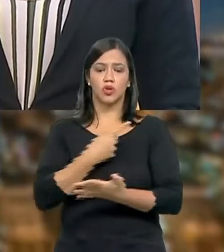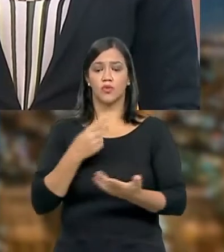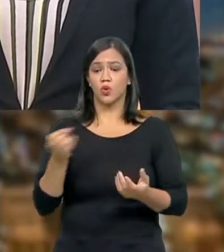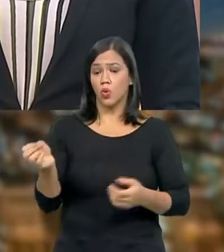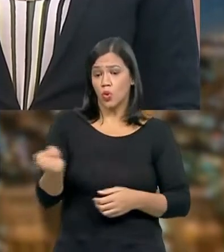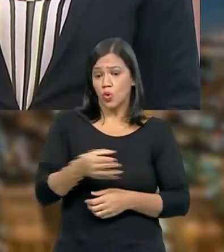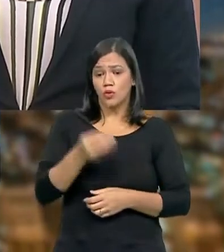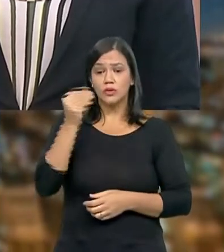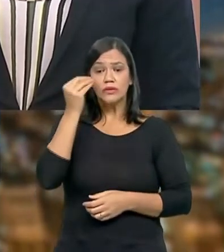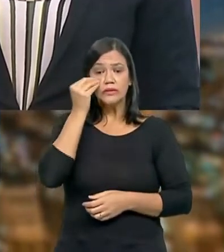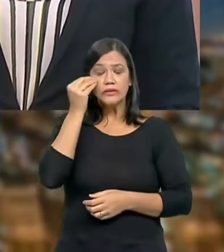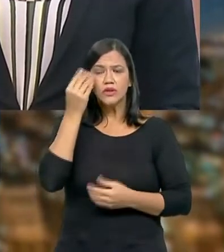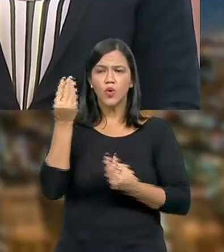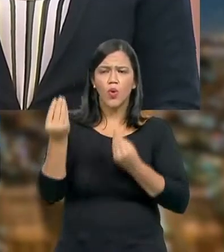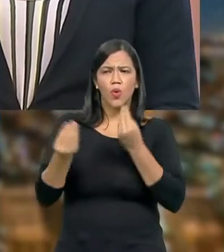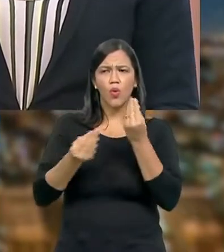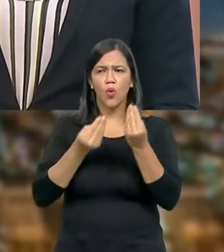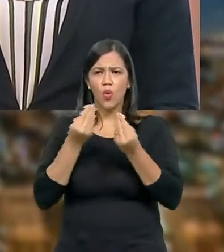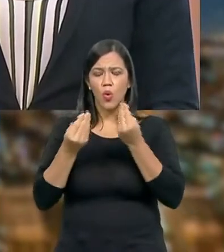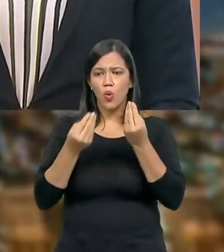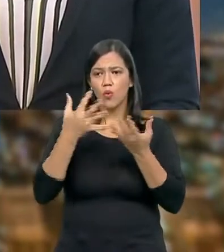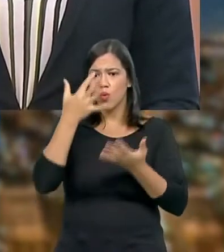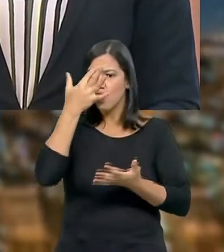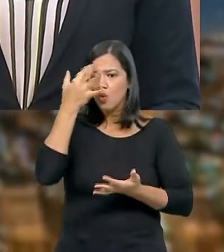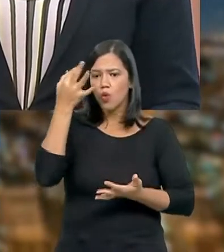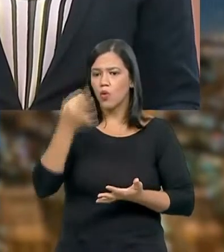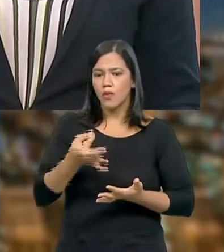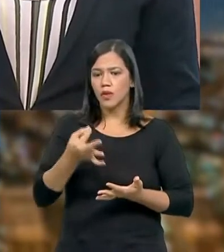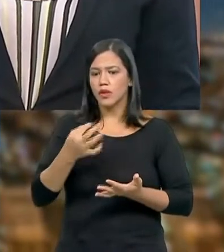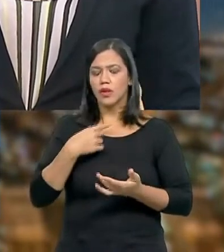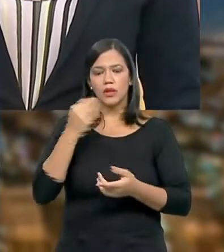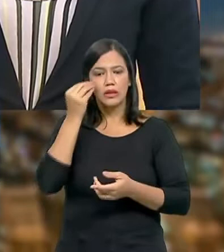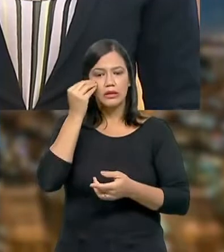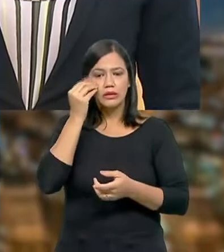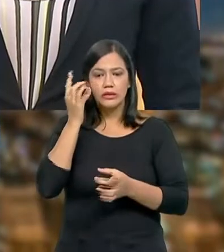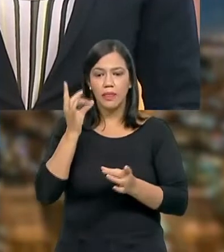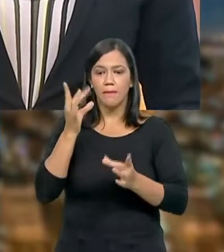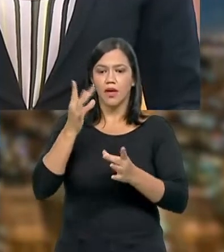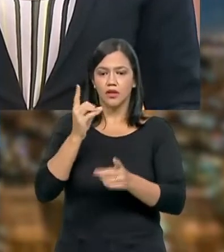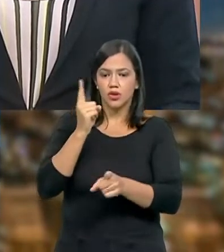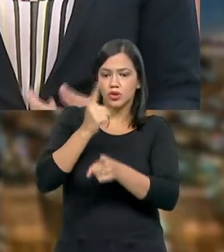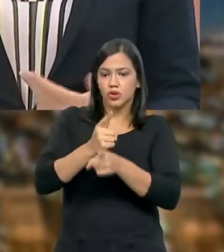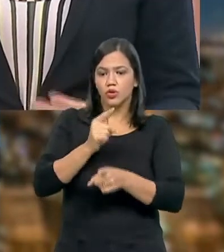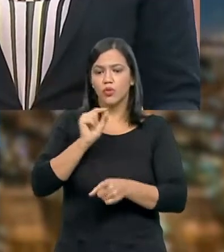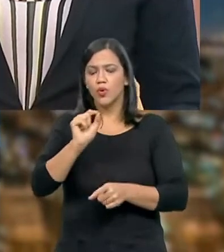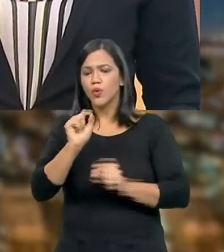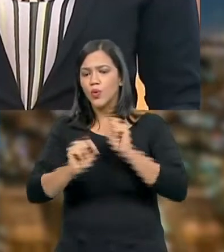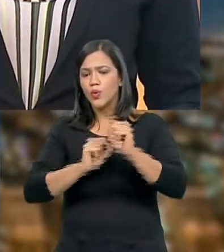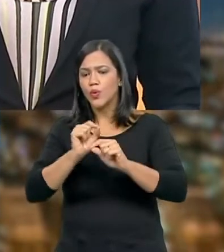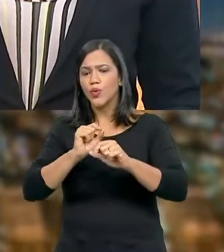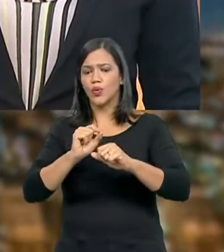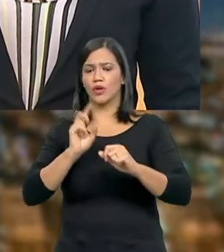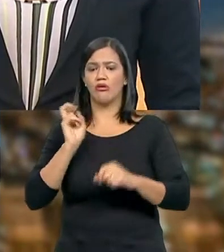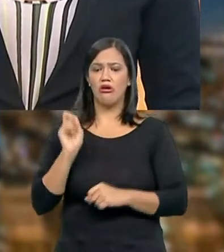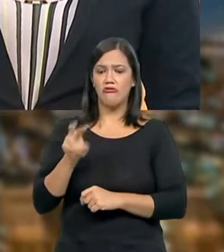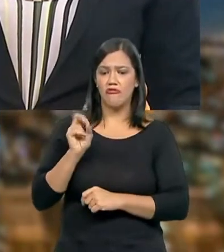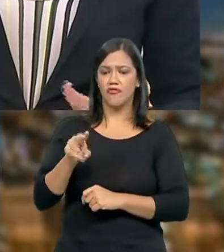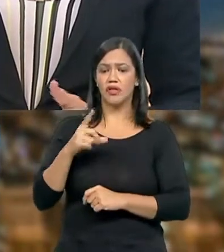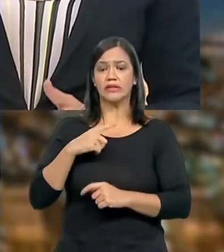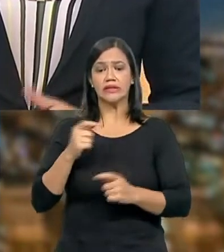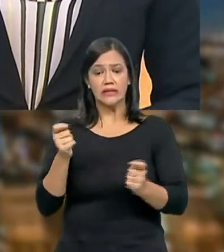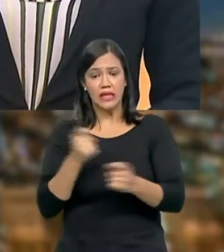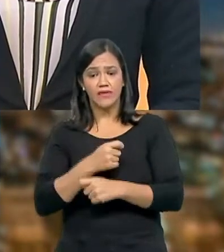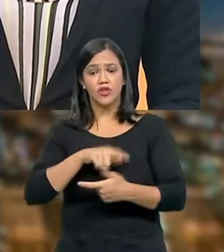tentando entender, enfim, tentando descobrir quais eram as condições desse vírus, se havia reinfecção ou não.